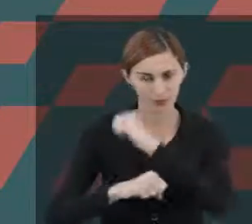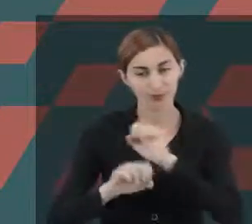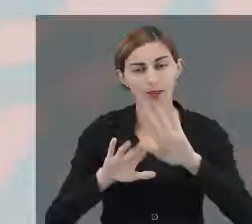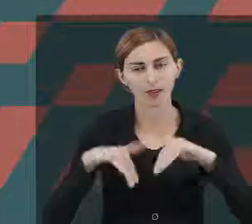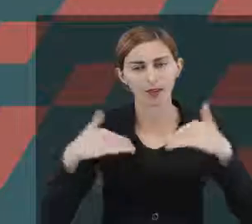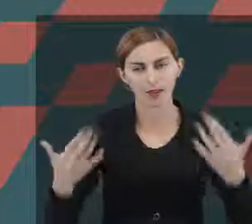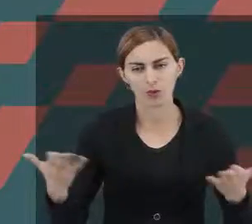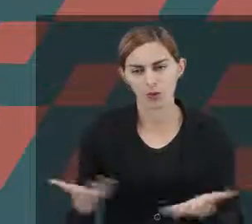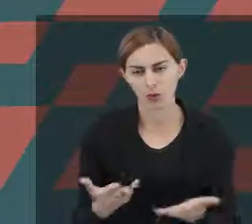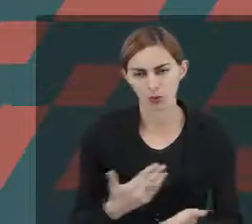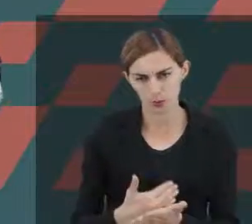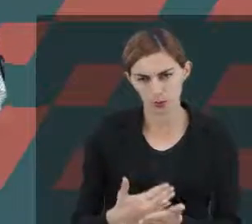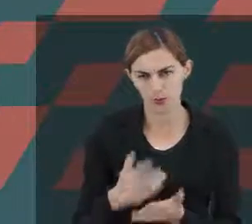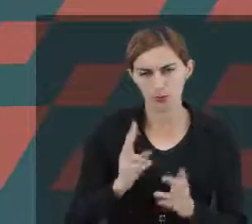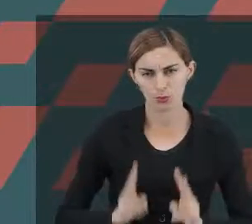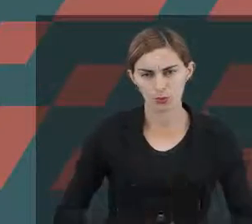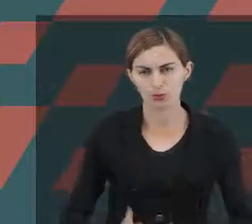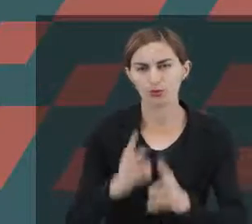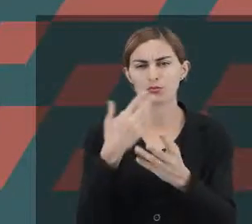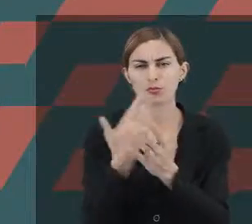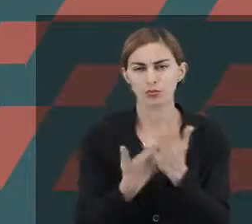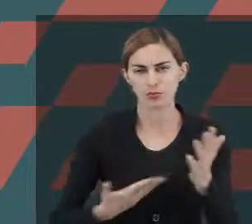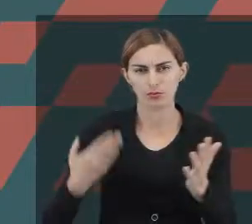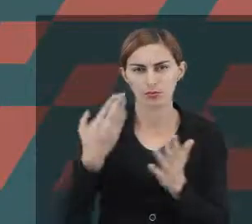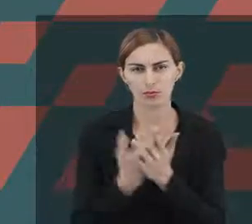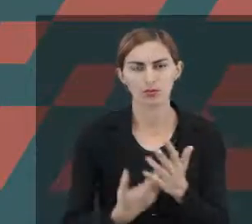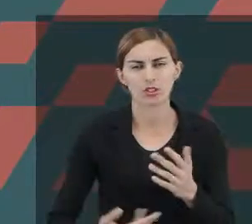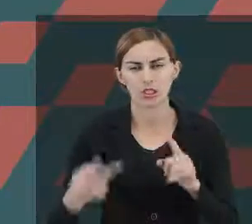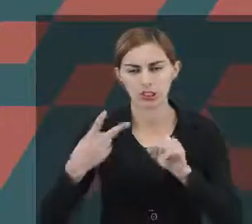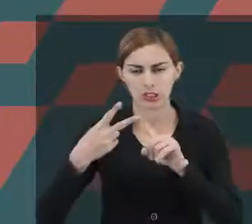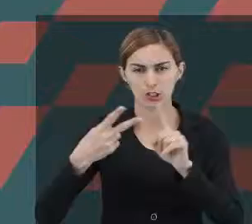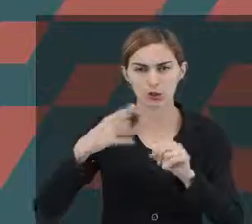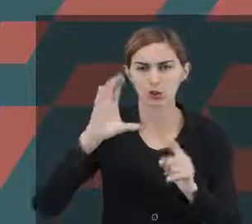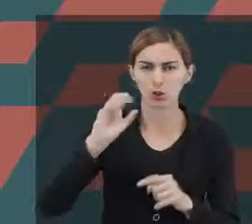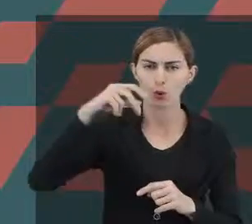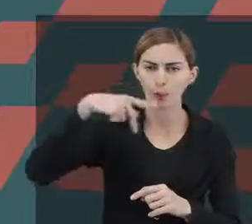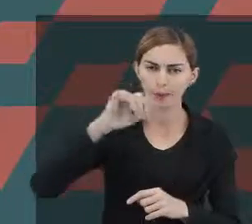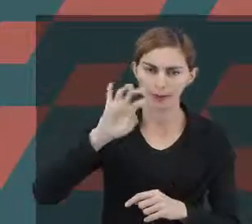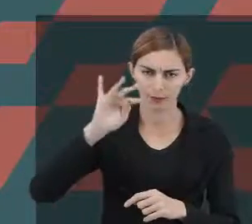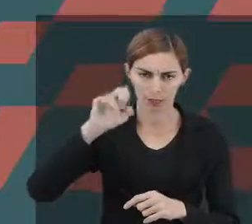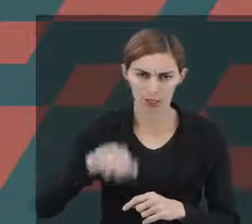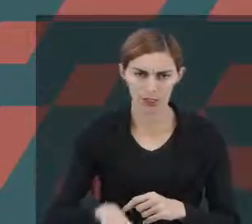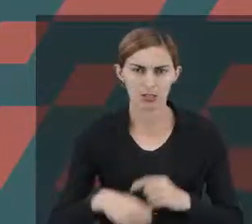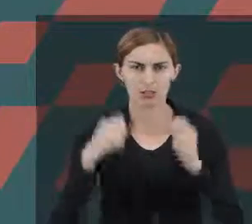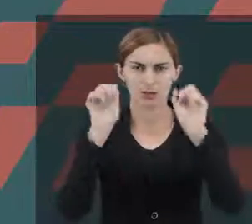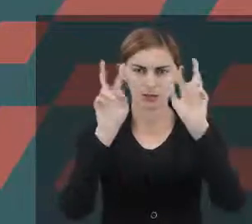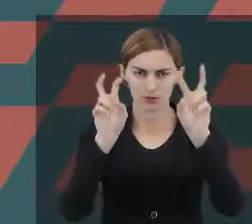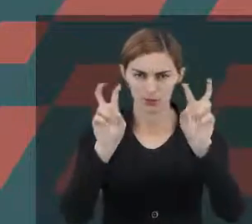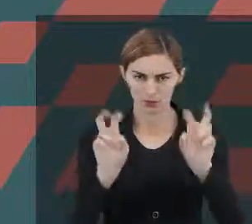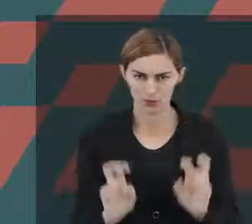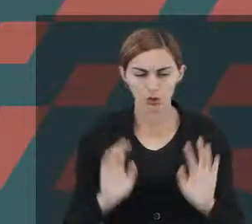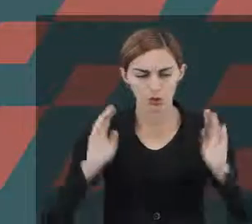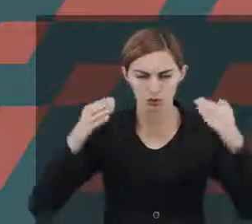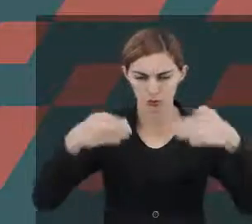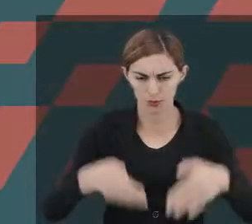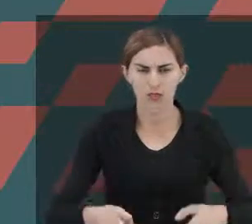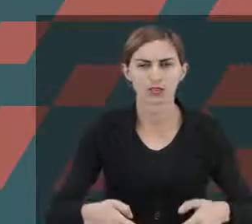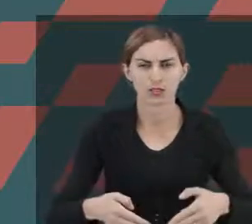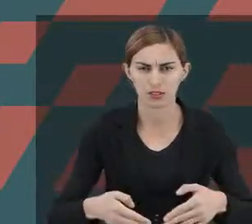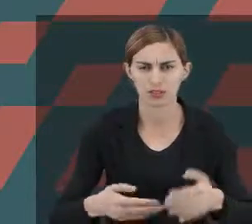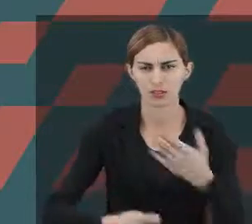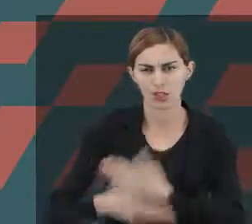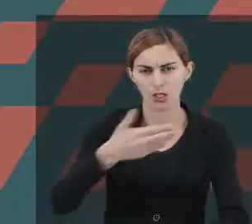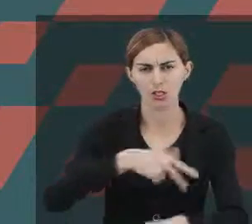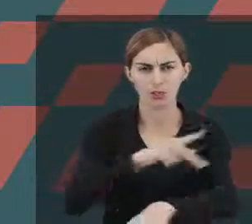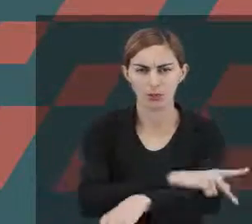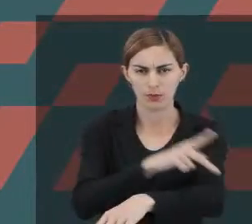aprendizagem. Então agora nós vamos dar continuidade aos nossos estudos. Na segunda competência, nós vamos tratar das questões específicas